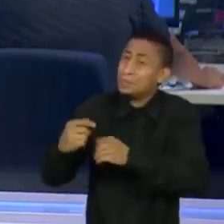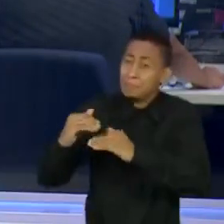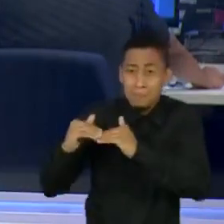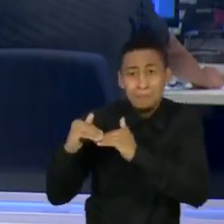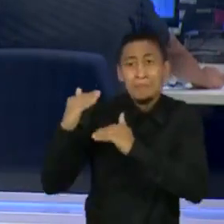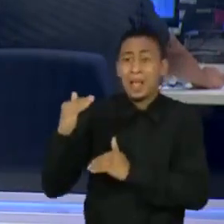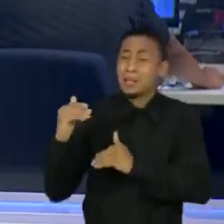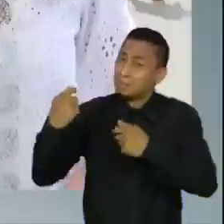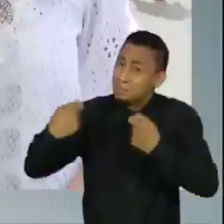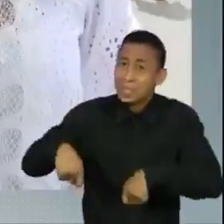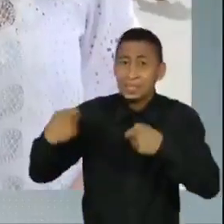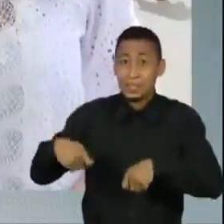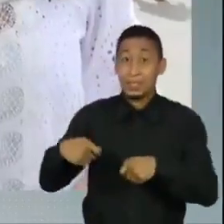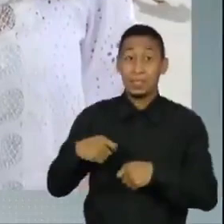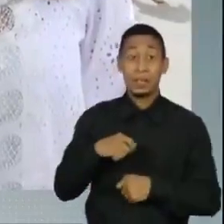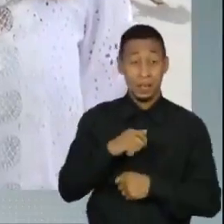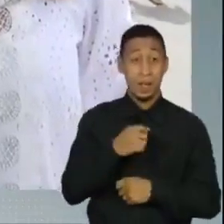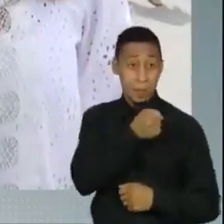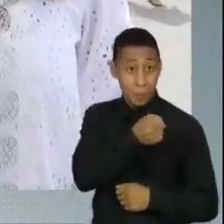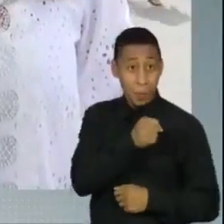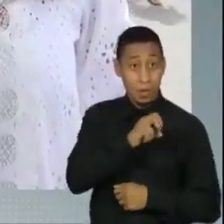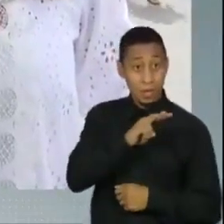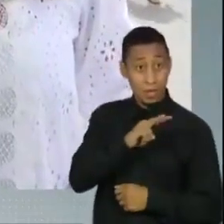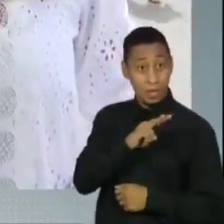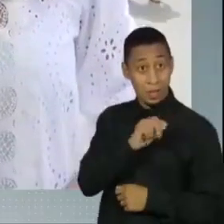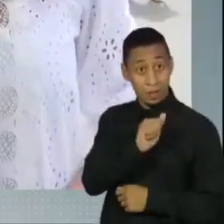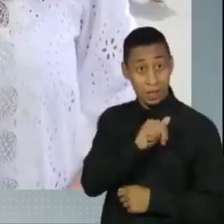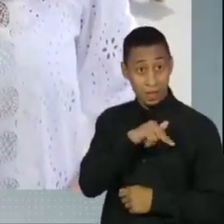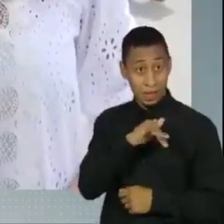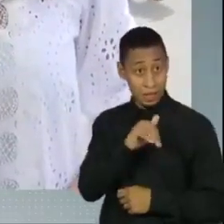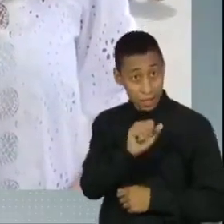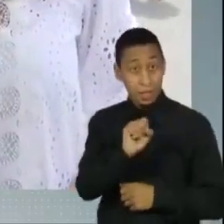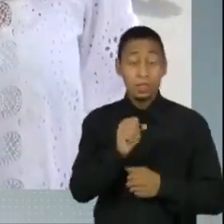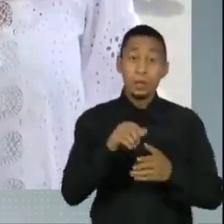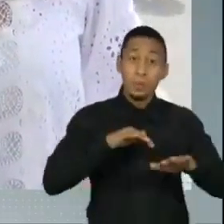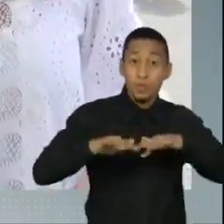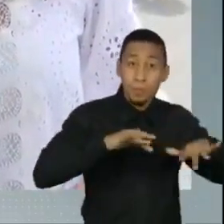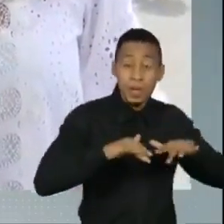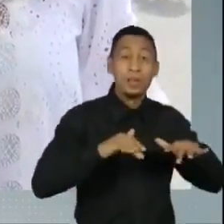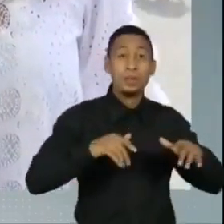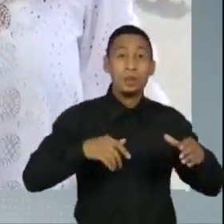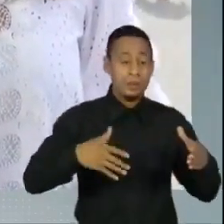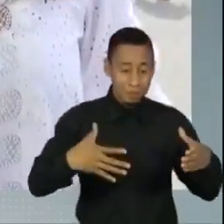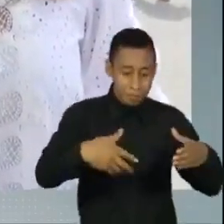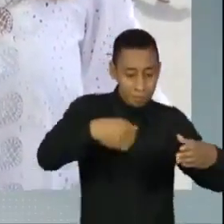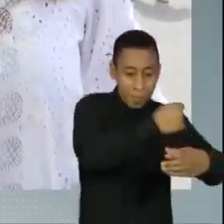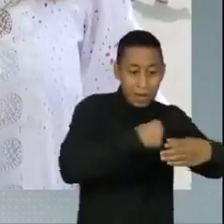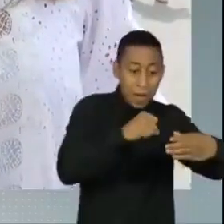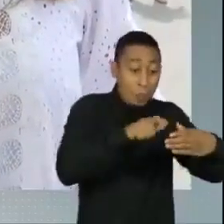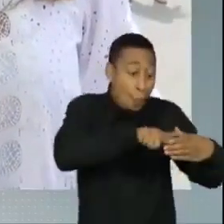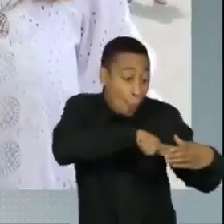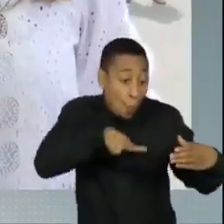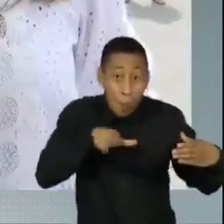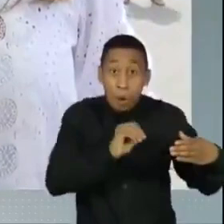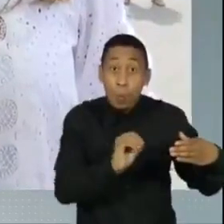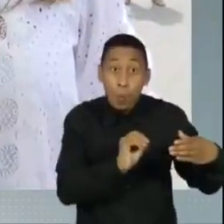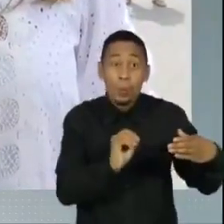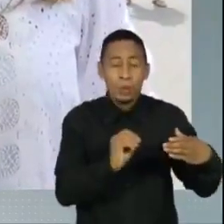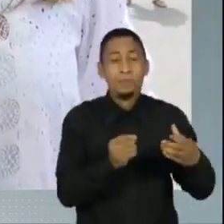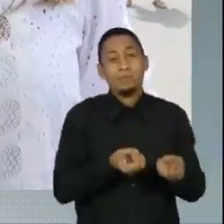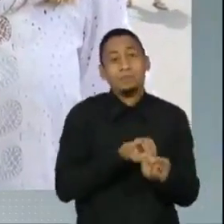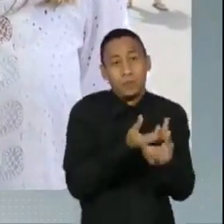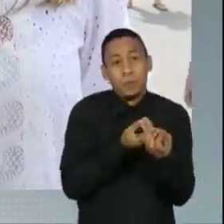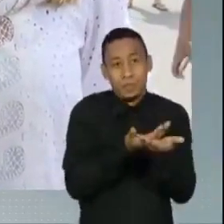A repórter Vanessa Lorenzini acompanha o movimento Panelas Vazias e nos traz mais informações. Boa tarde, Vanessa.